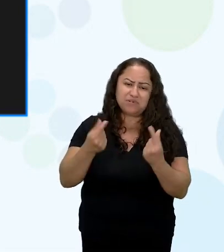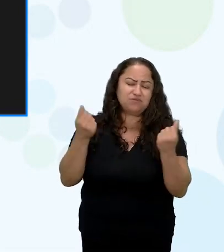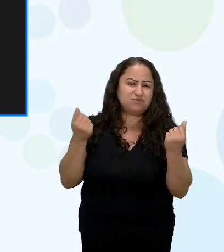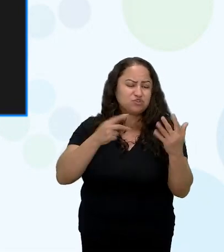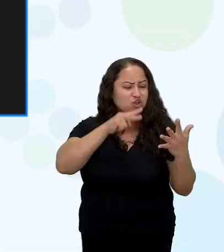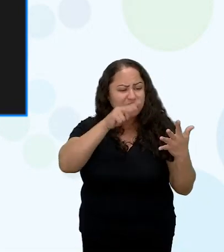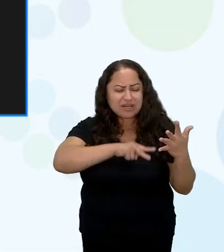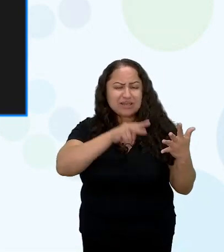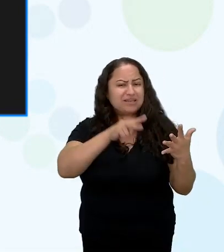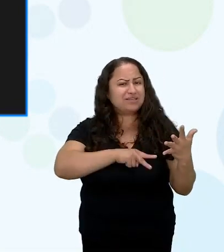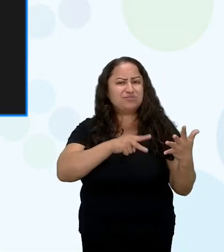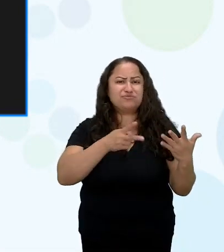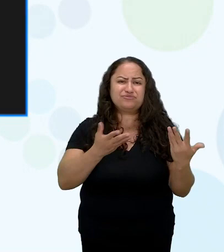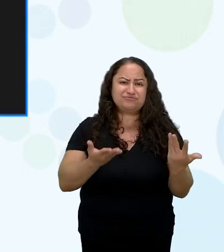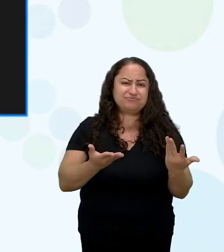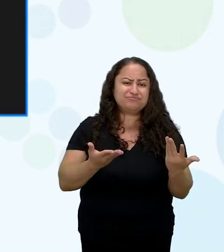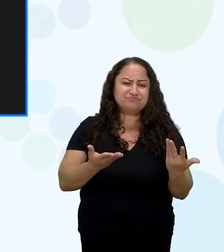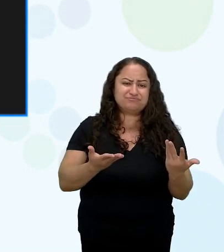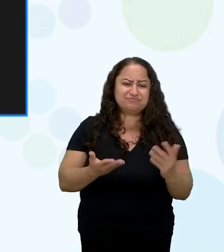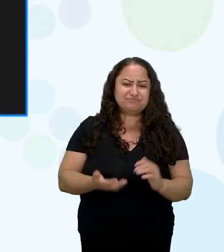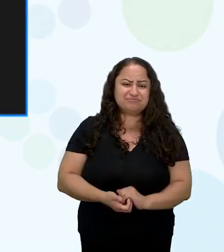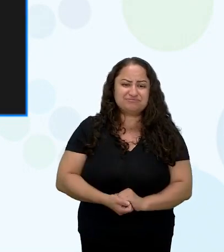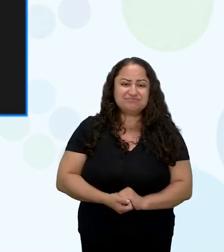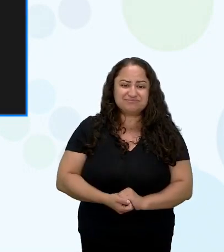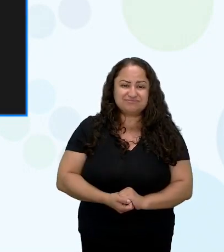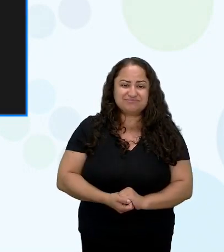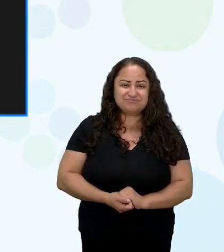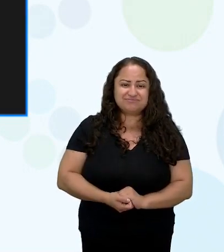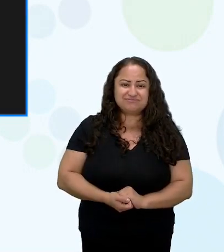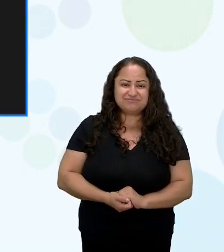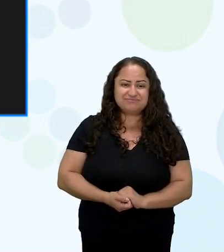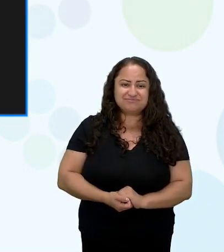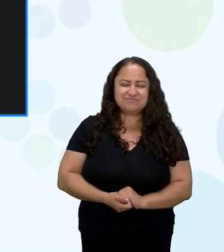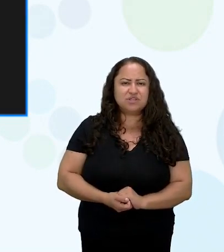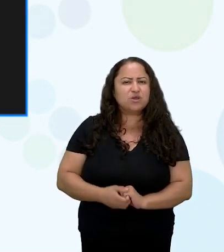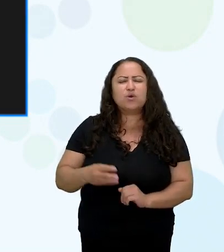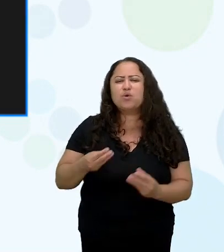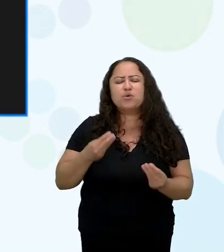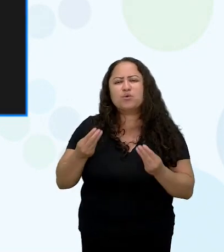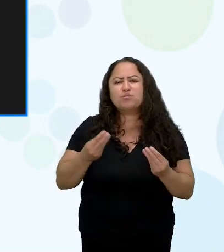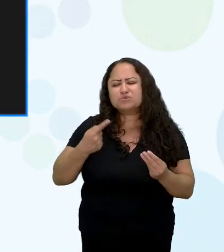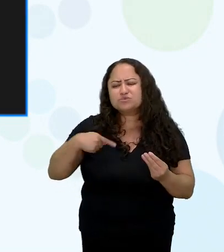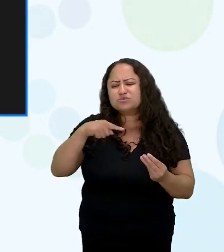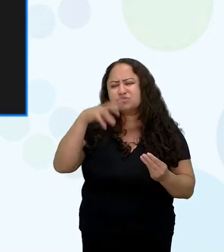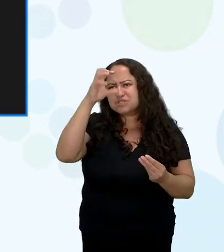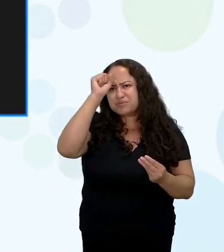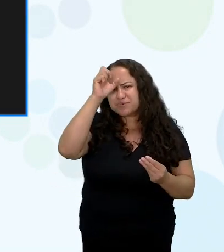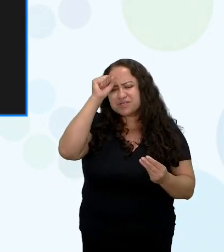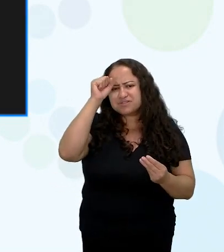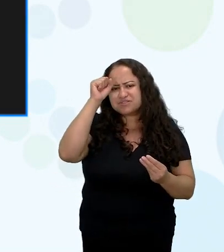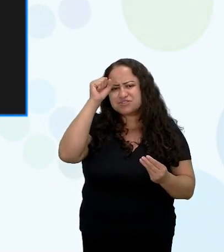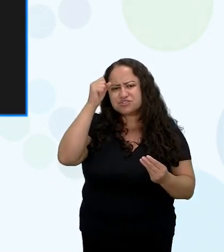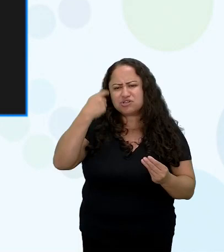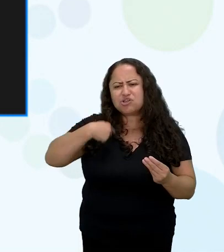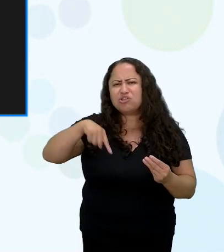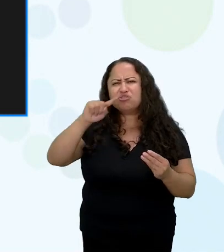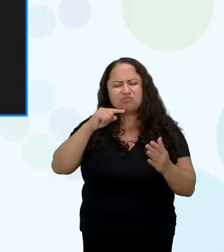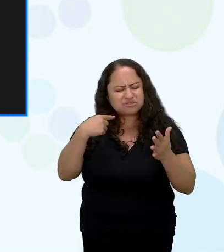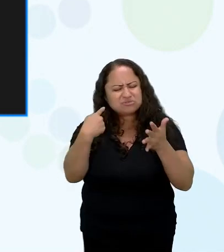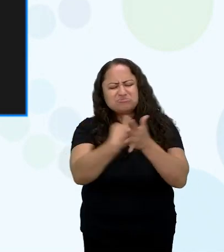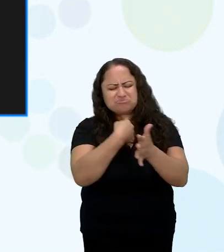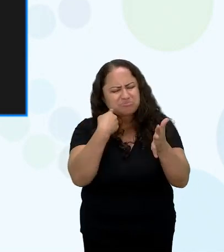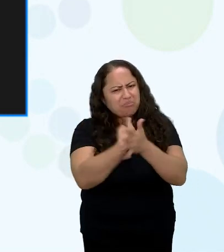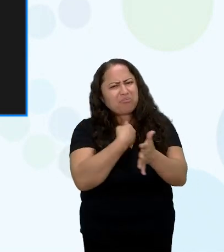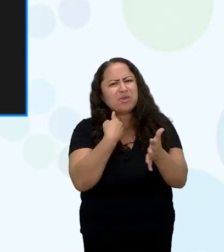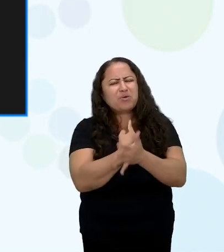fantástico maravilhoso quanta lição quanta coisa a gente aprende quanto quanto a gente se questiona quanto